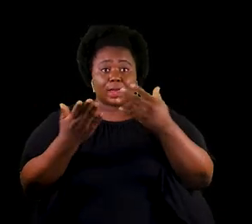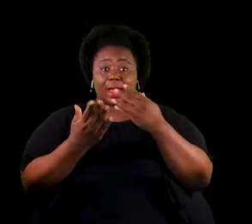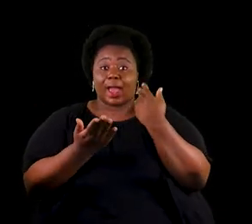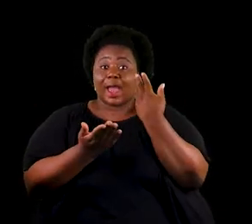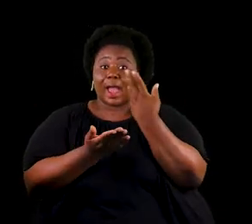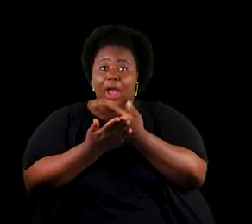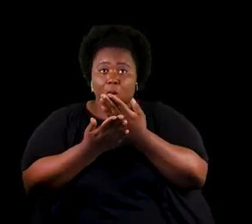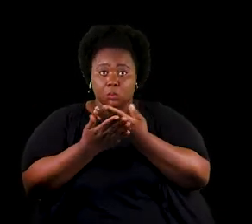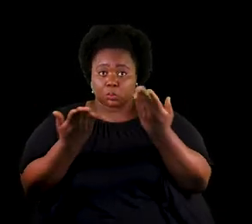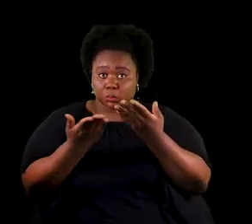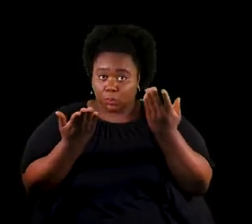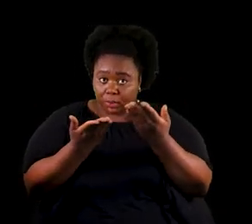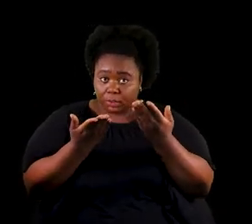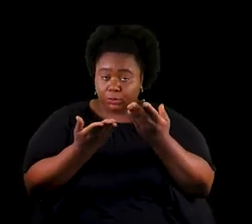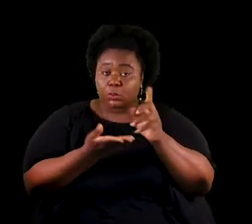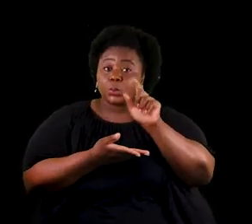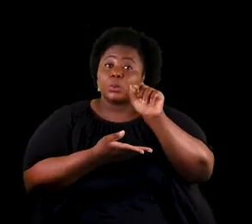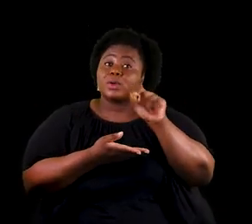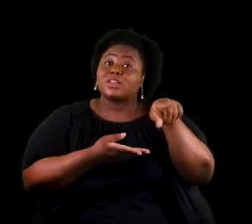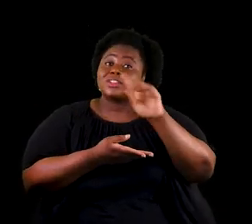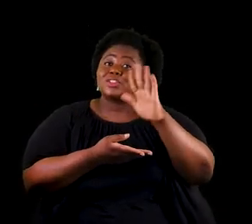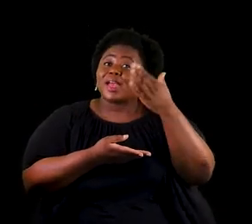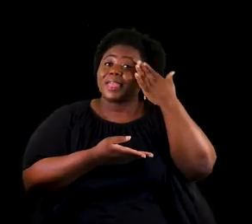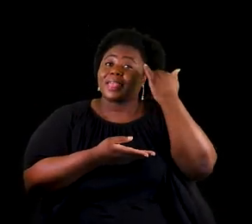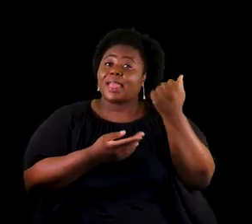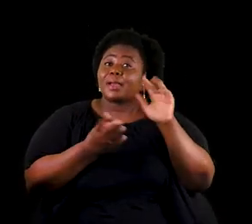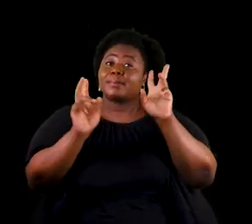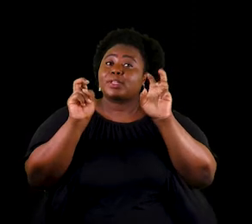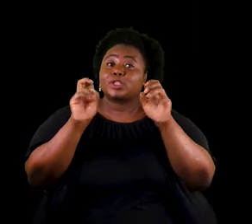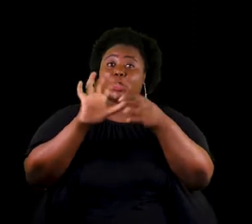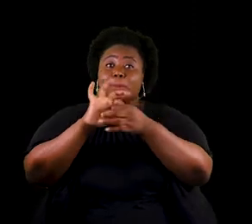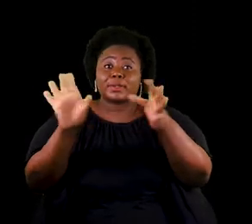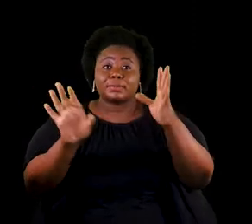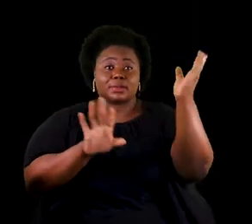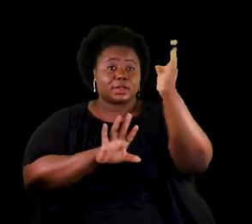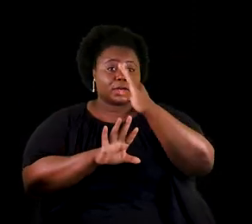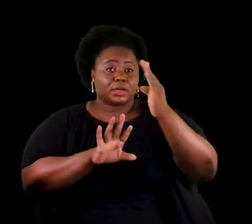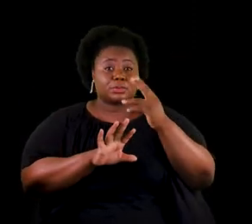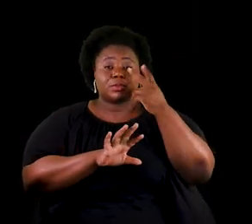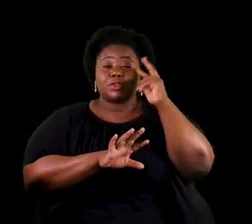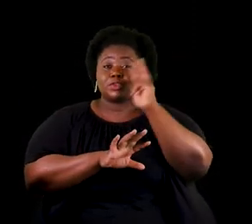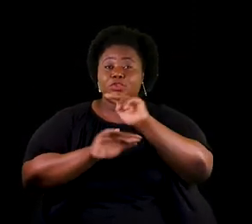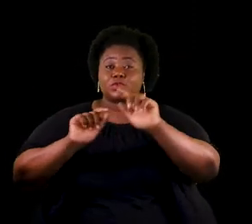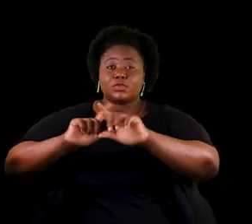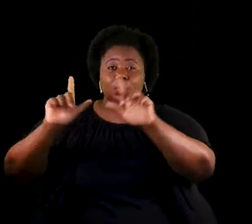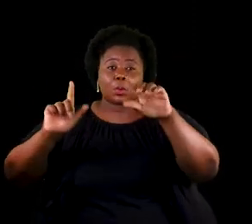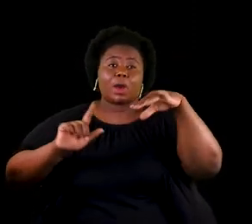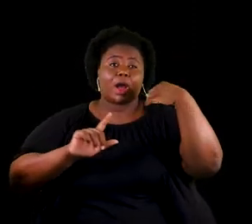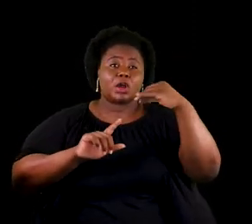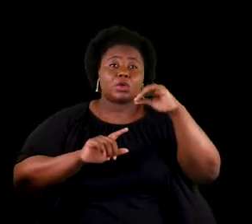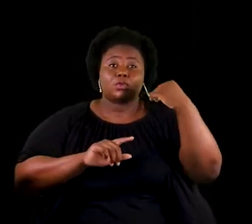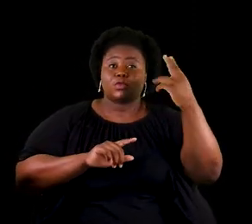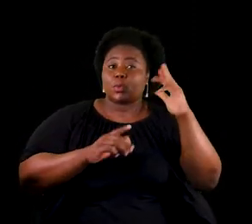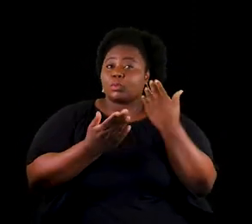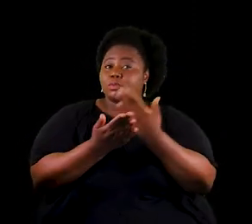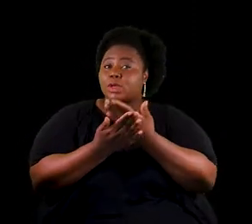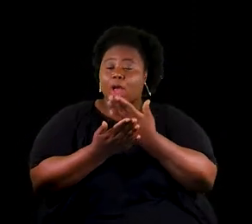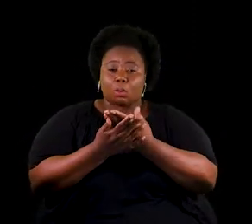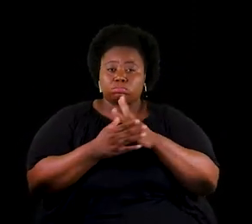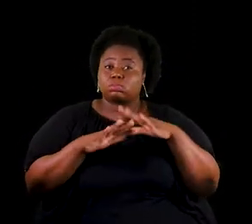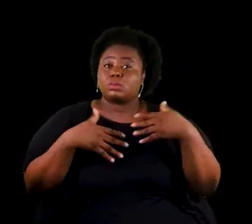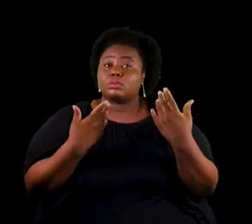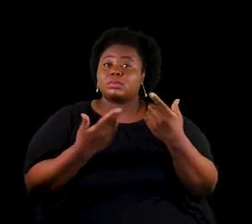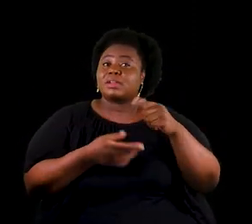história desse ano, o que vocês já sabiam sobre a independência do Brasil, de ver quadro, novelas, outras aulas, enfim,